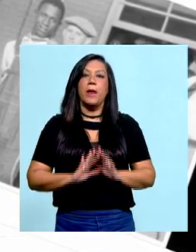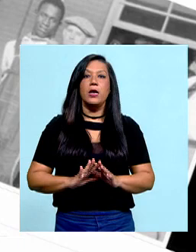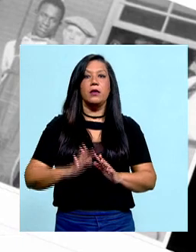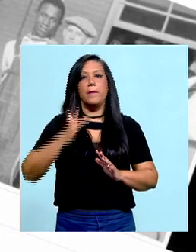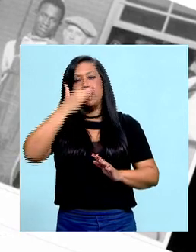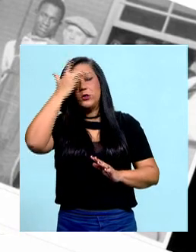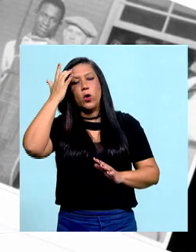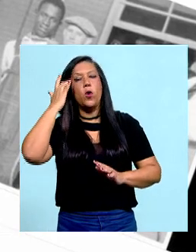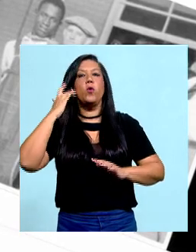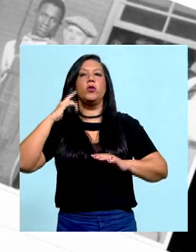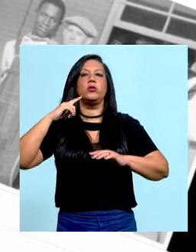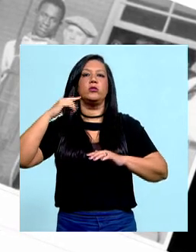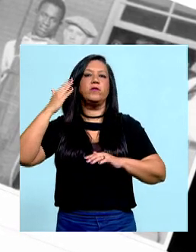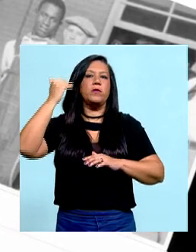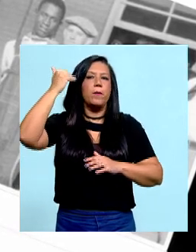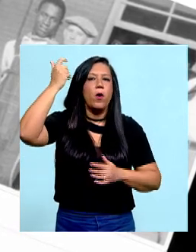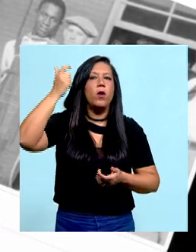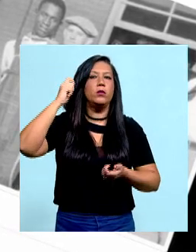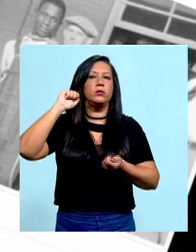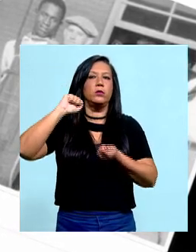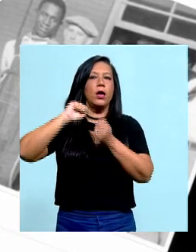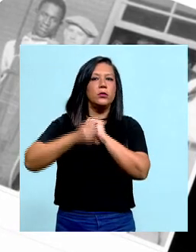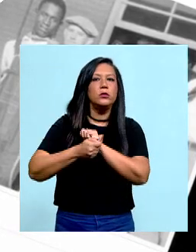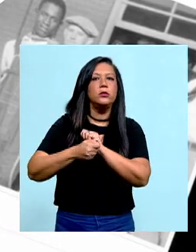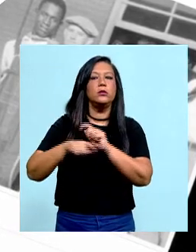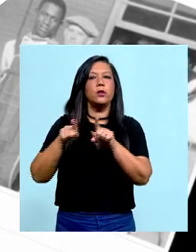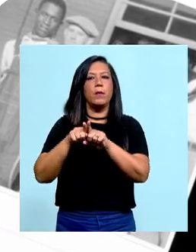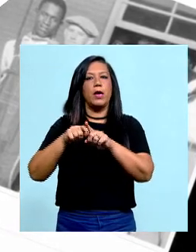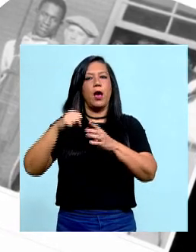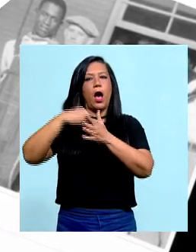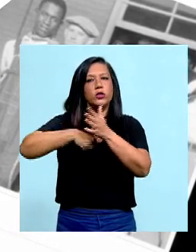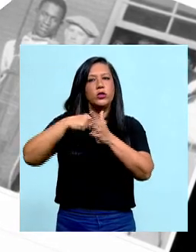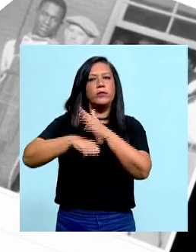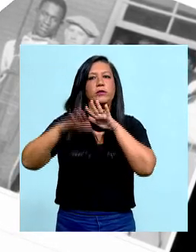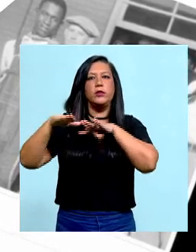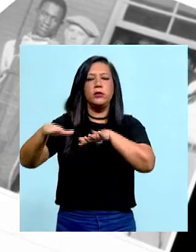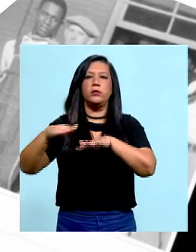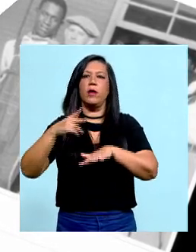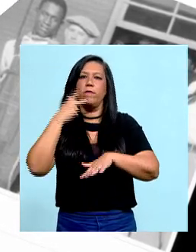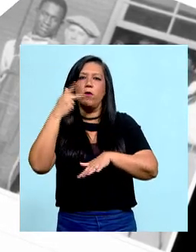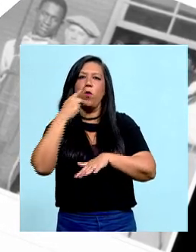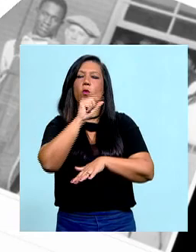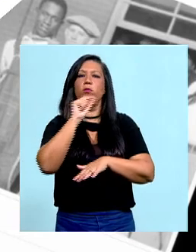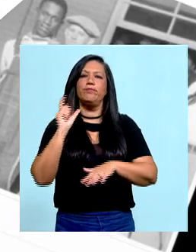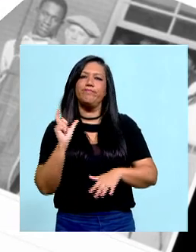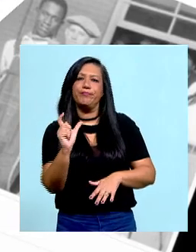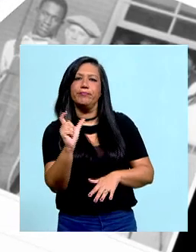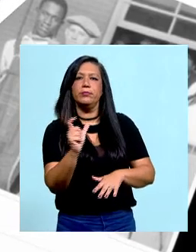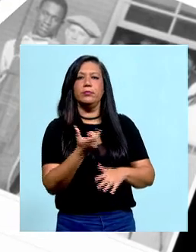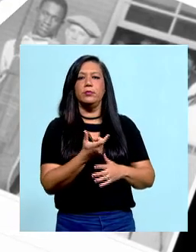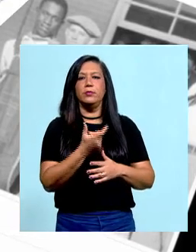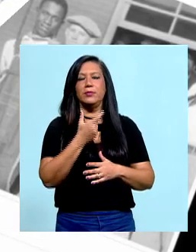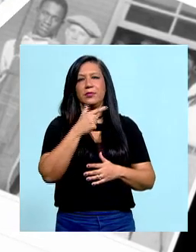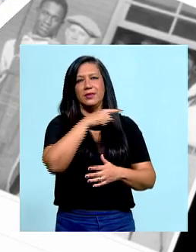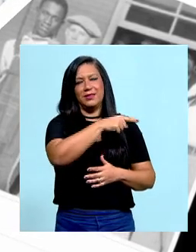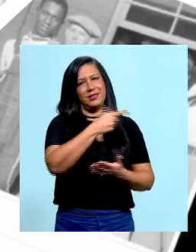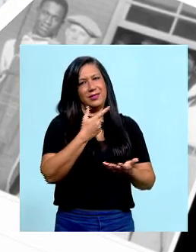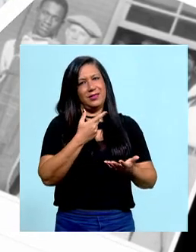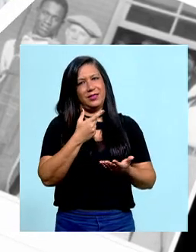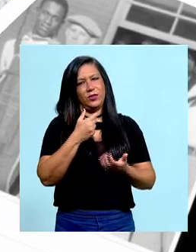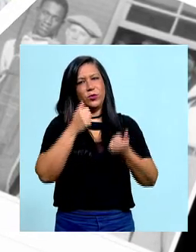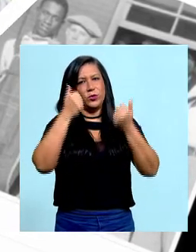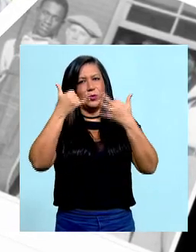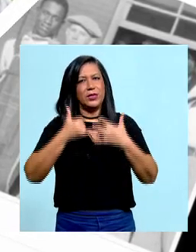Celebridades engajadas e ativistas também reagiram e até uma hashtag foi criada. If slavery was a choice.